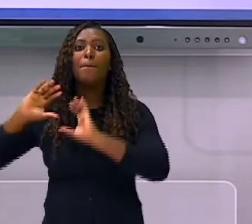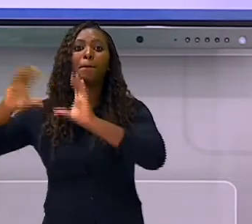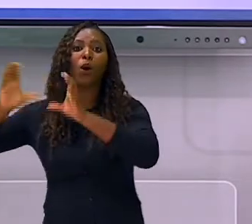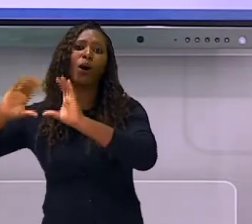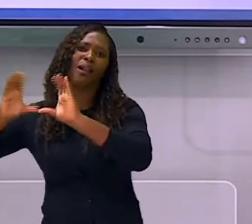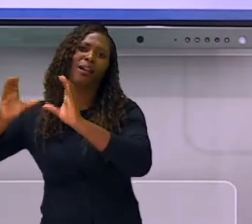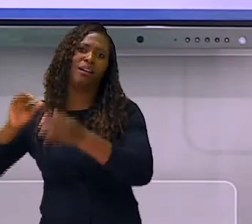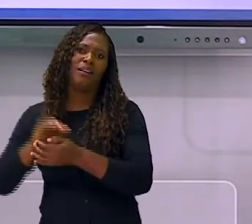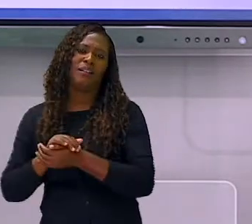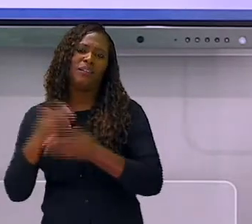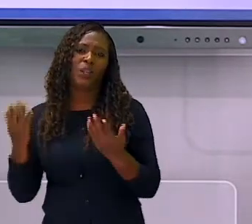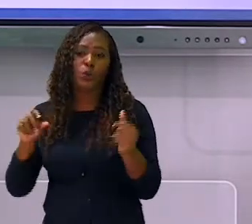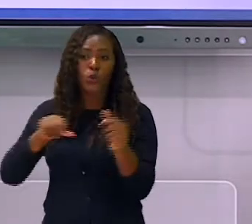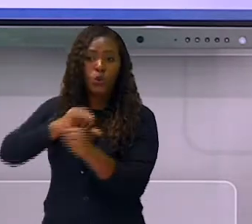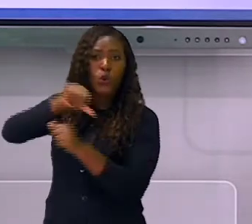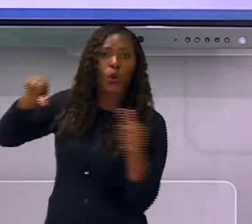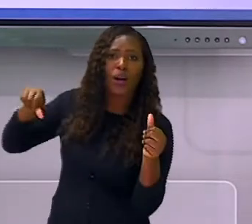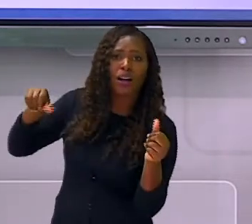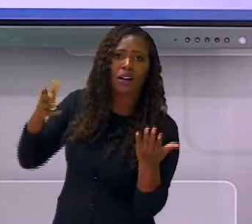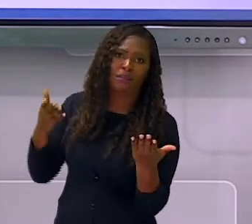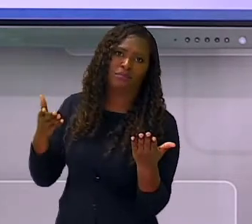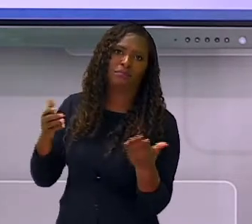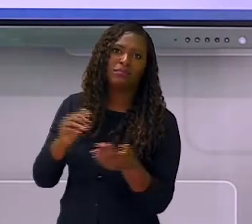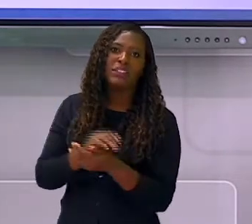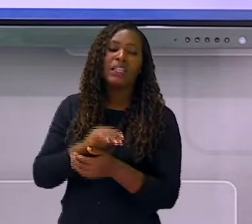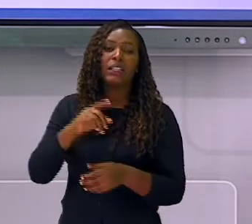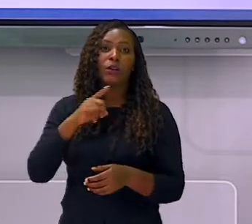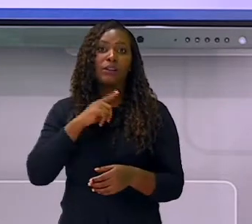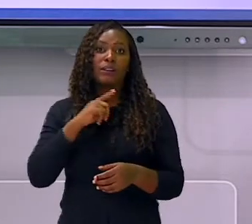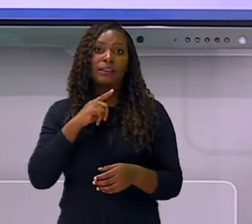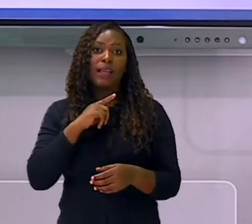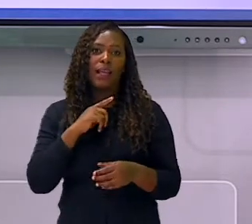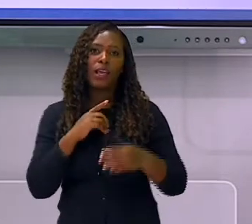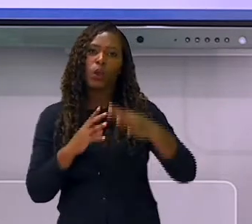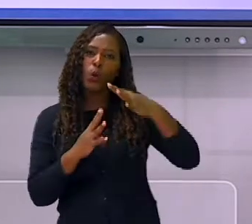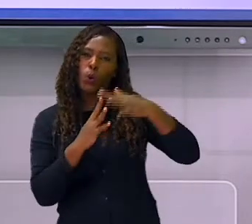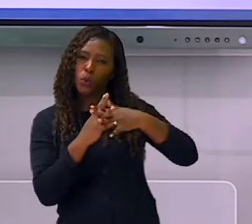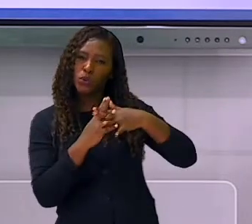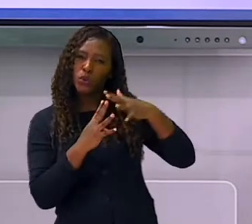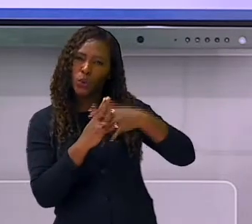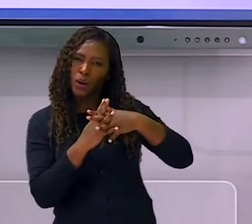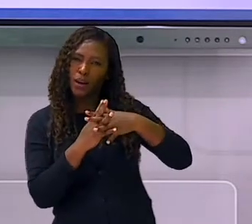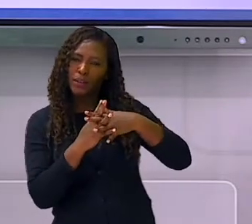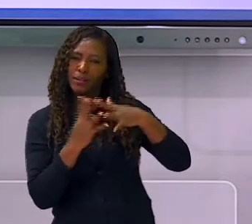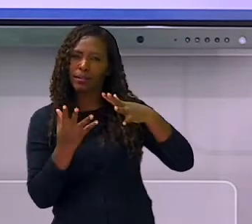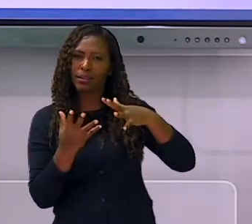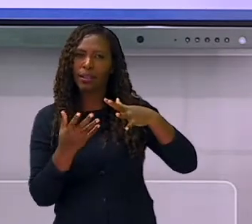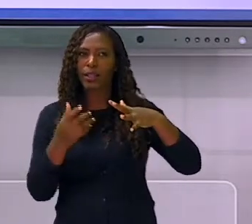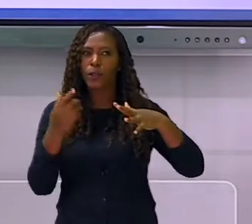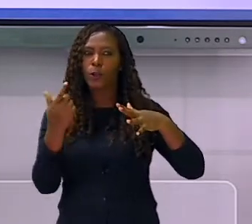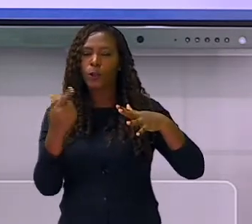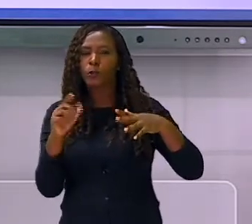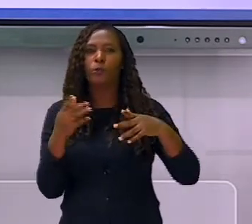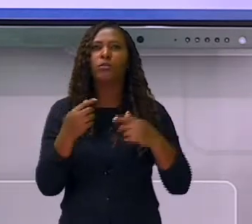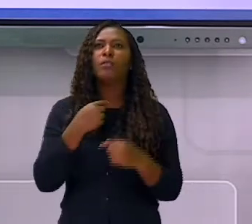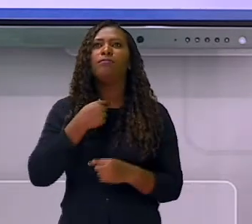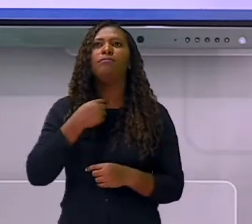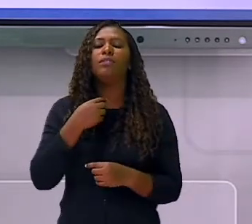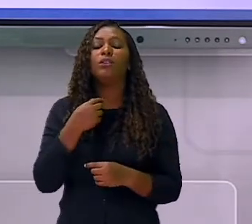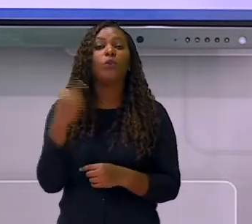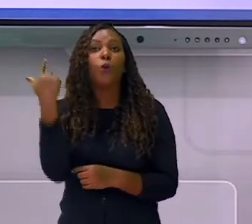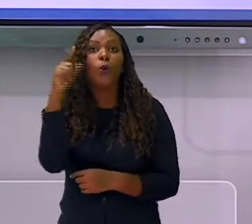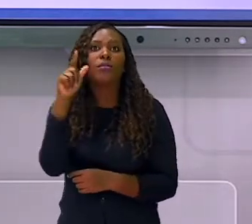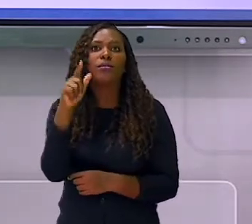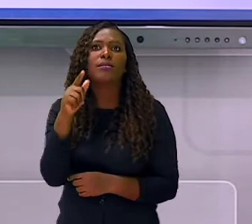consoante que nós chamamos de surda, que não passa pelas cordas vocais e então não tem vibração de cordas vocais na